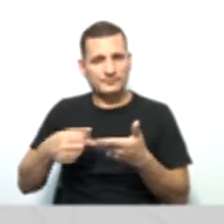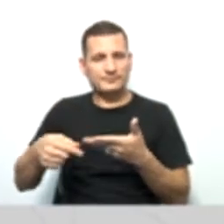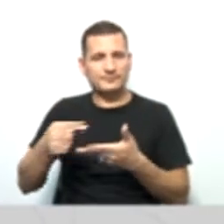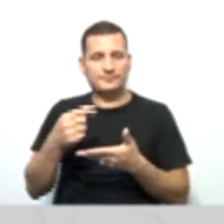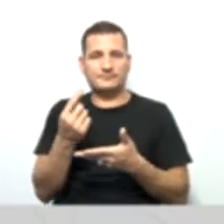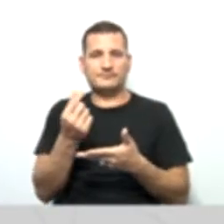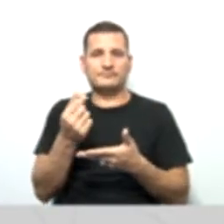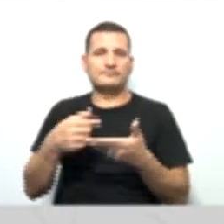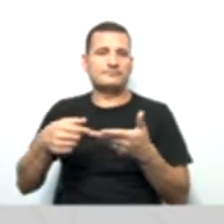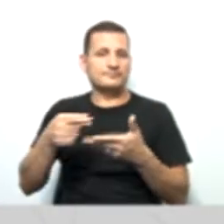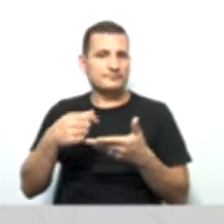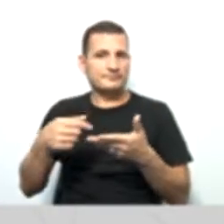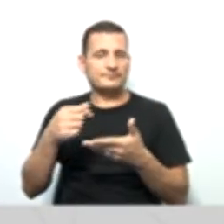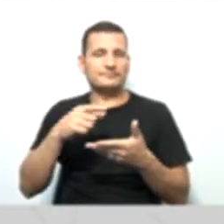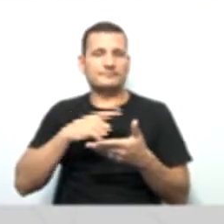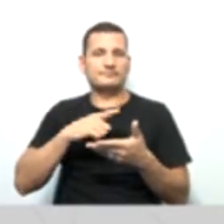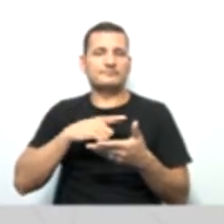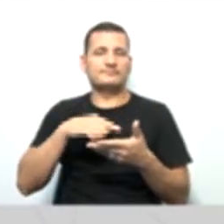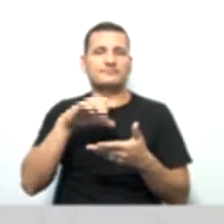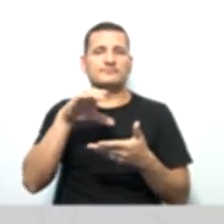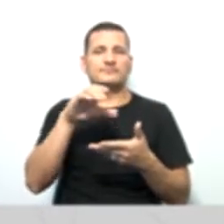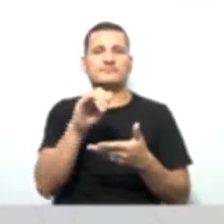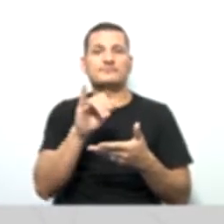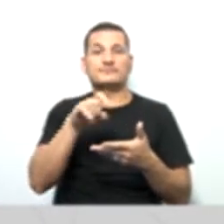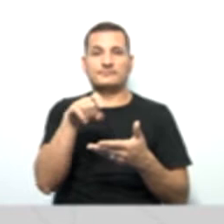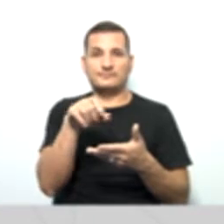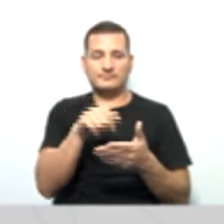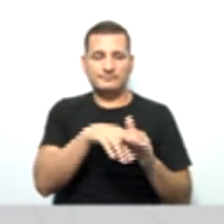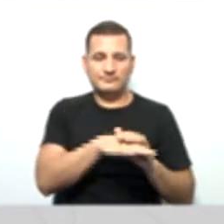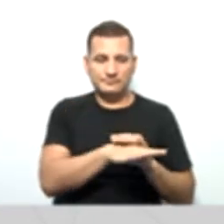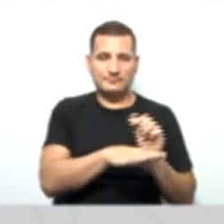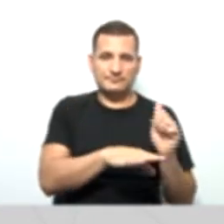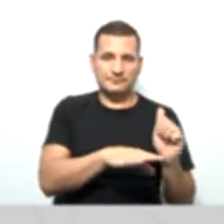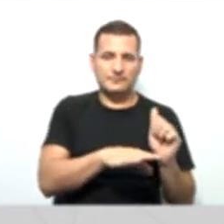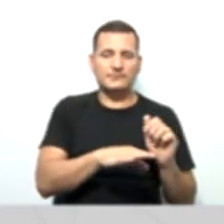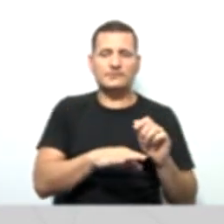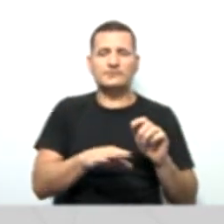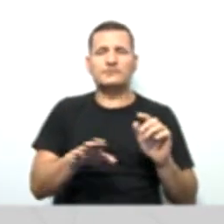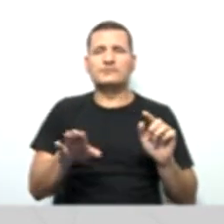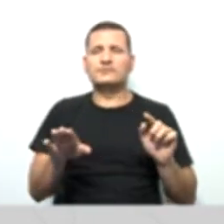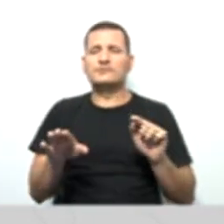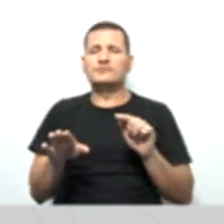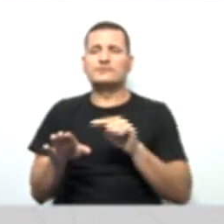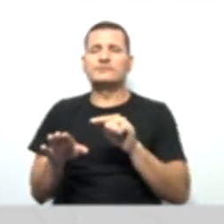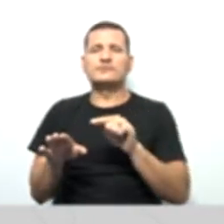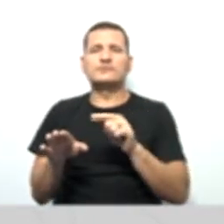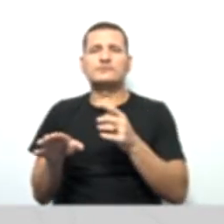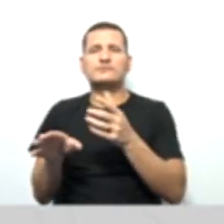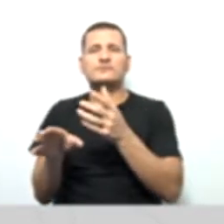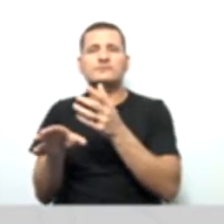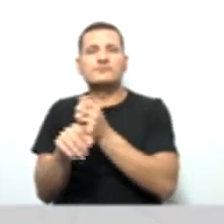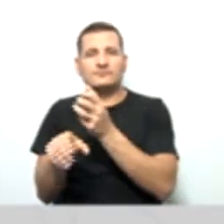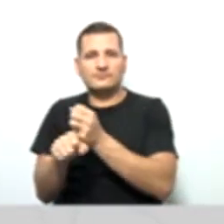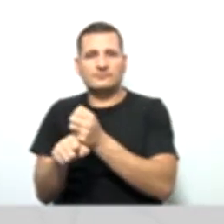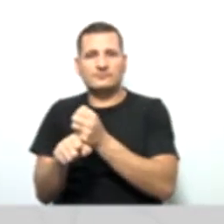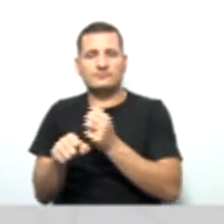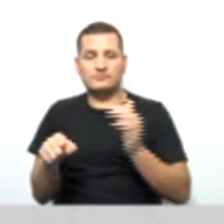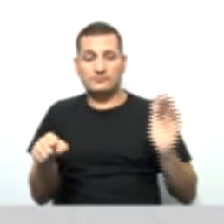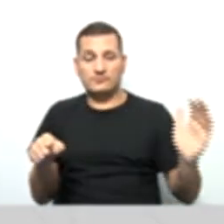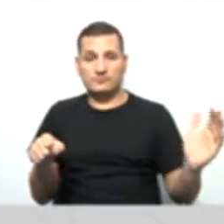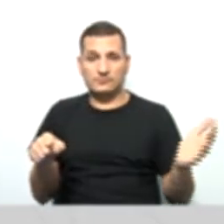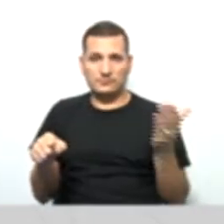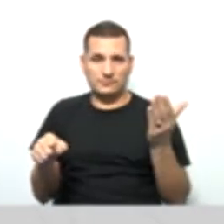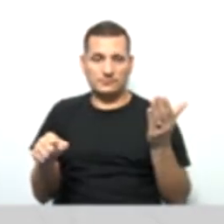compõem o saldo do caixa e confrontá-lo com o valor registrado contabilmente. Ele vai só